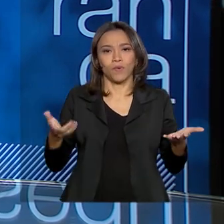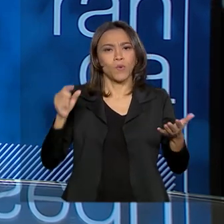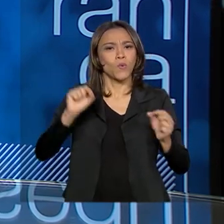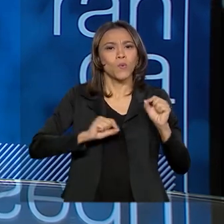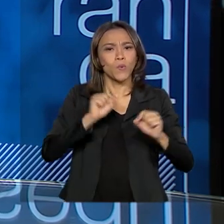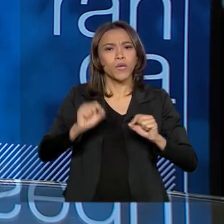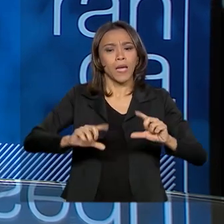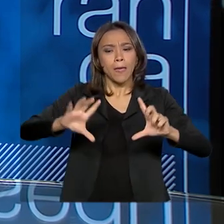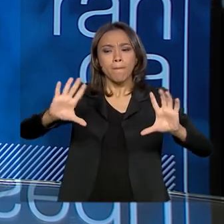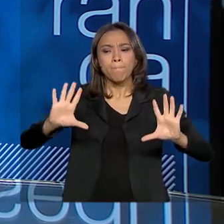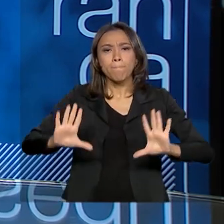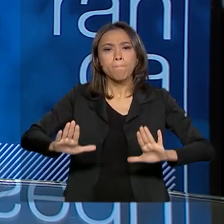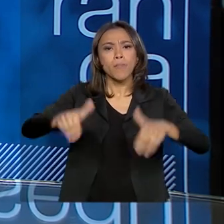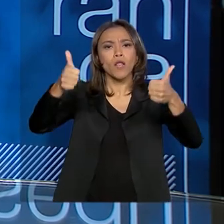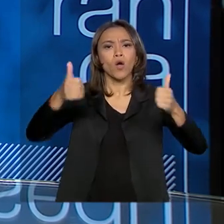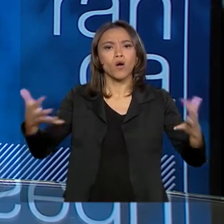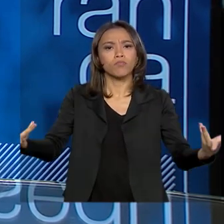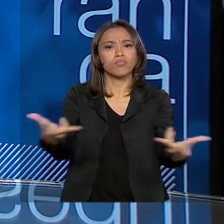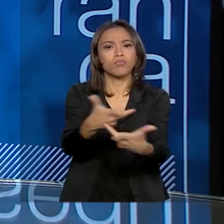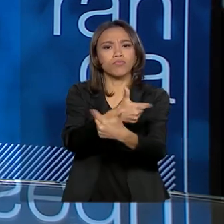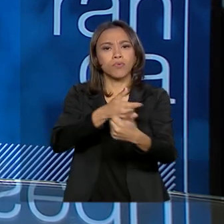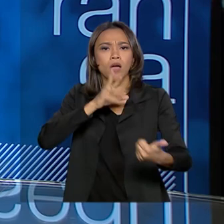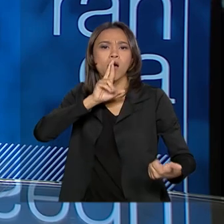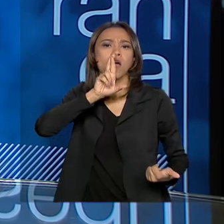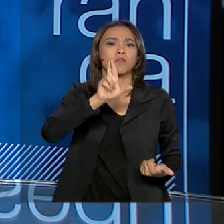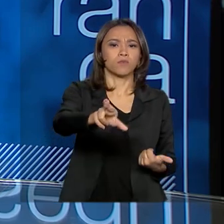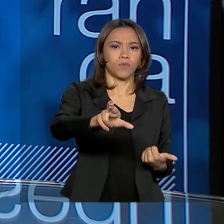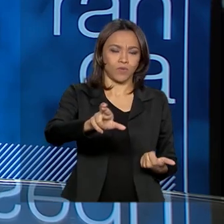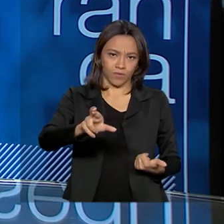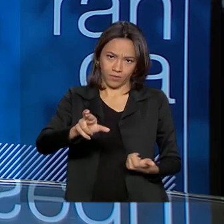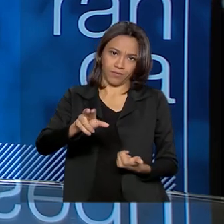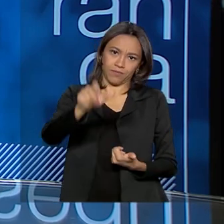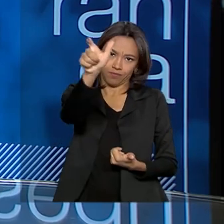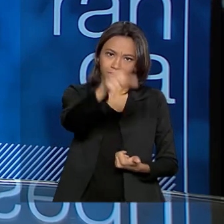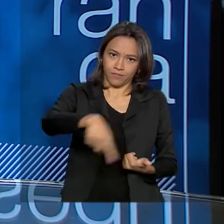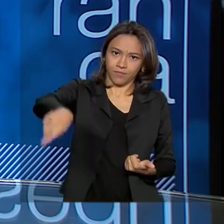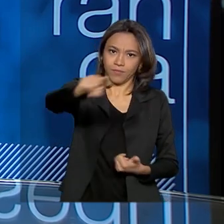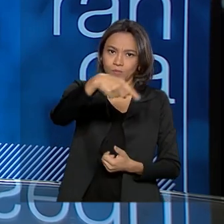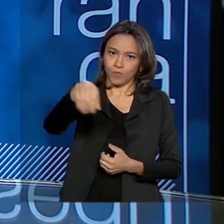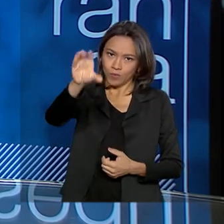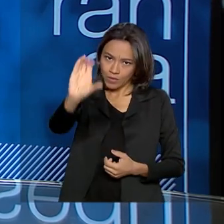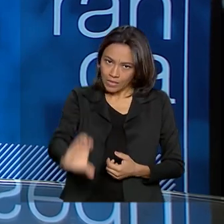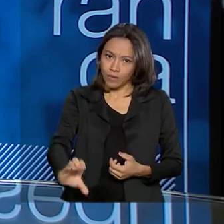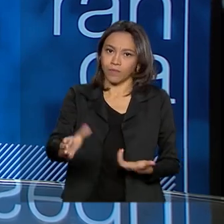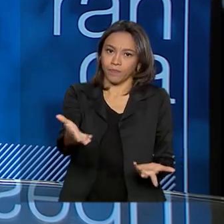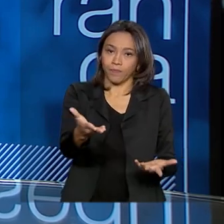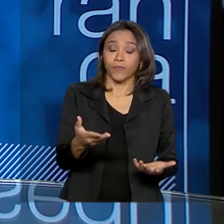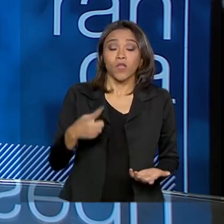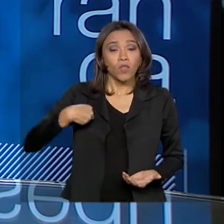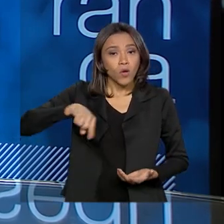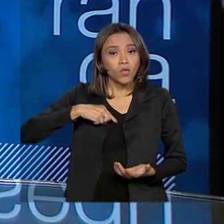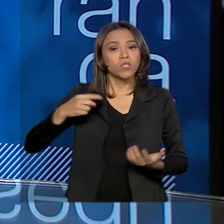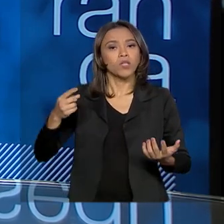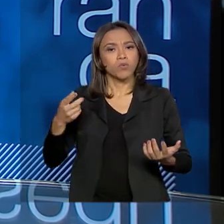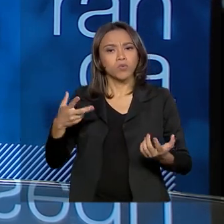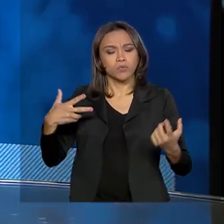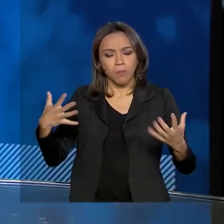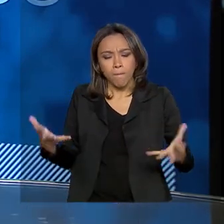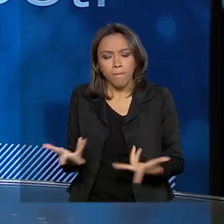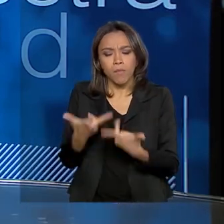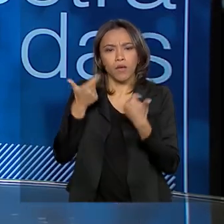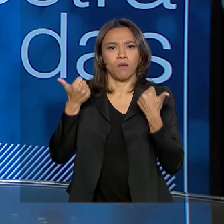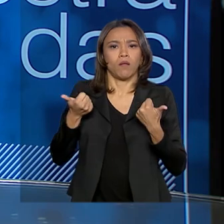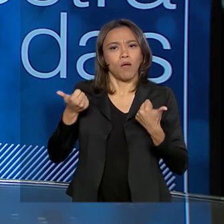aplicar melhor o seu efetivo, dar uma resposta melhor ao cidadão. Então, nós estamos tentando aprimorar os nossos processos,